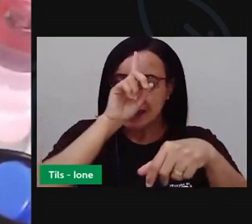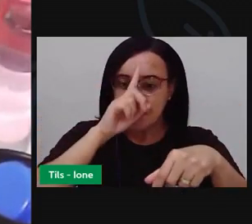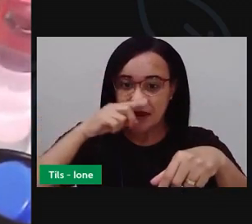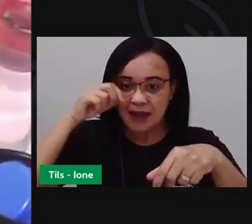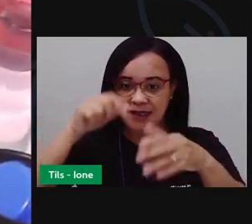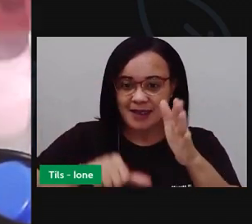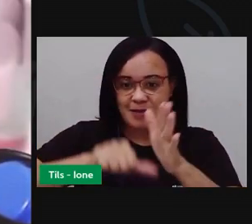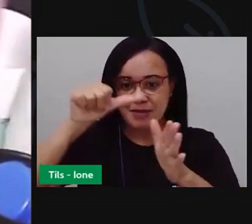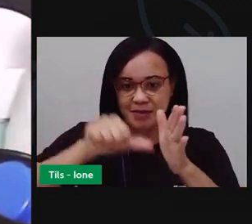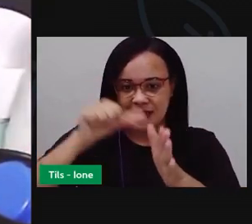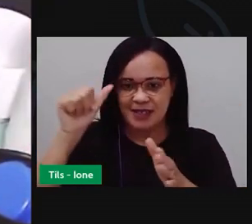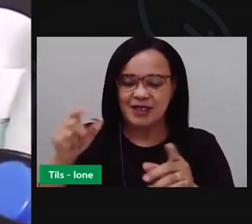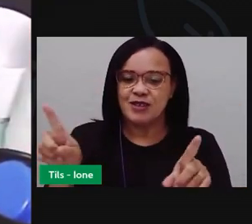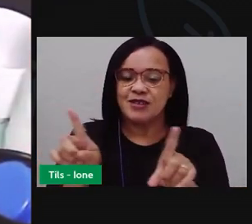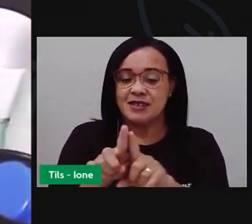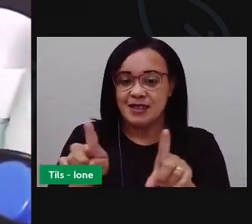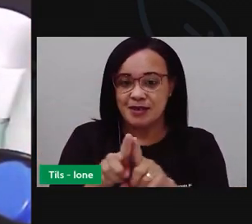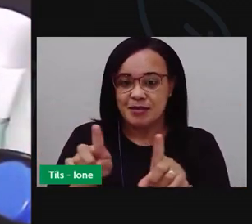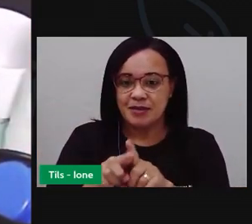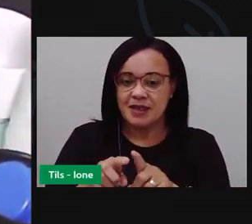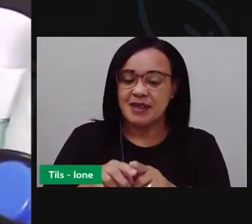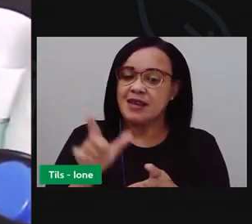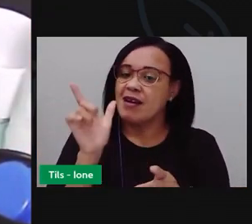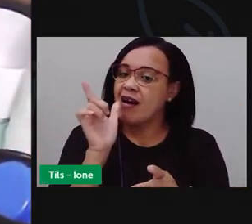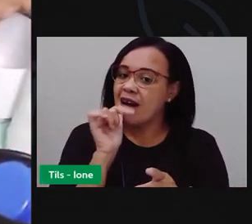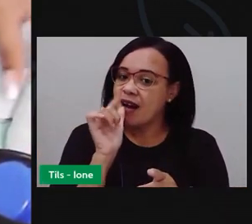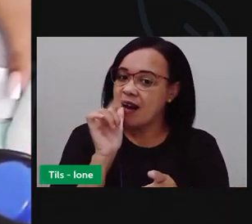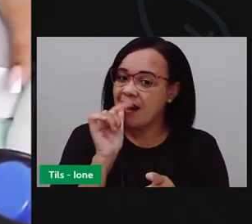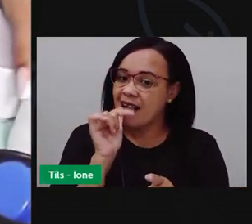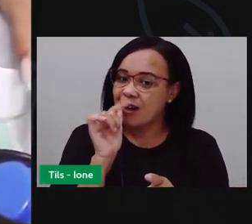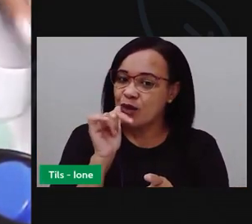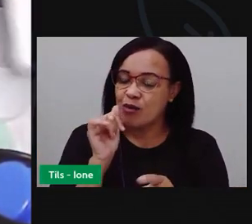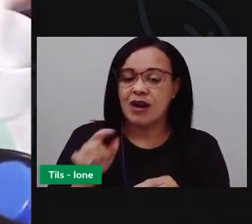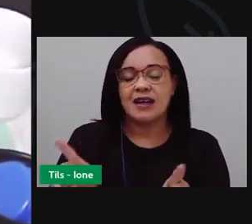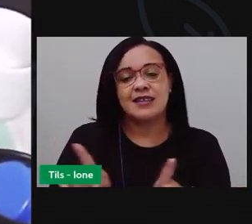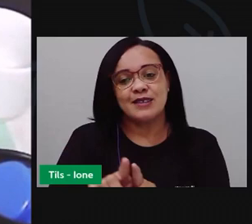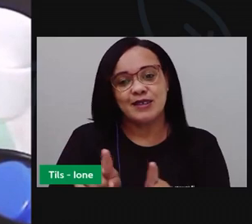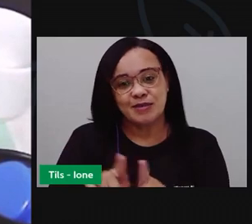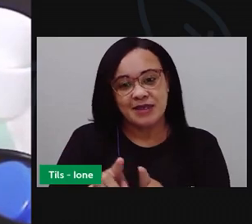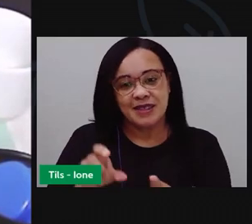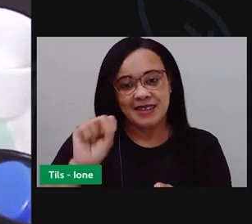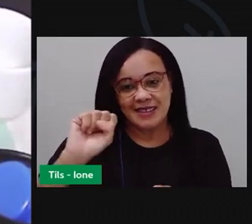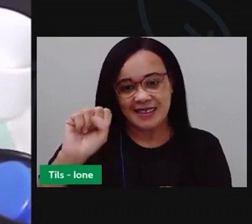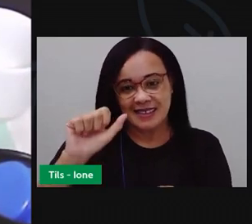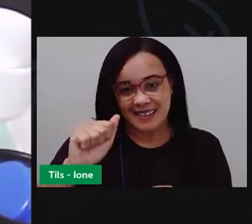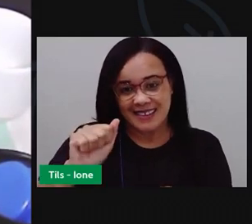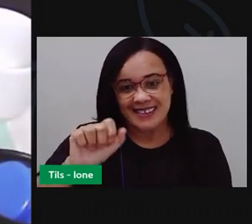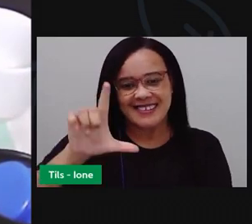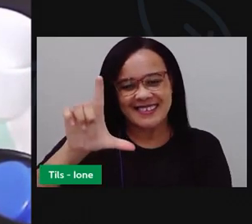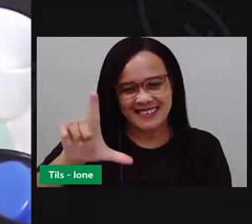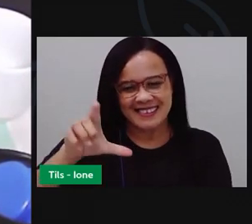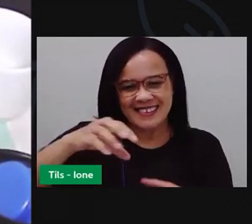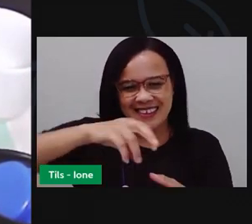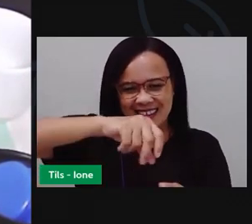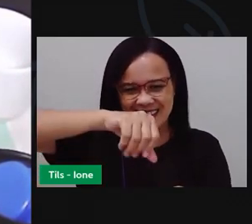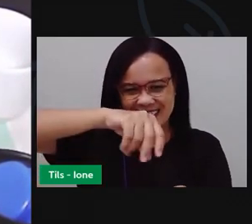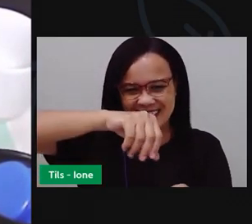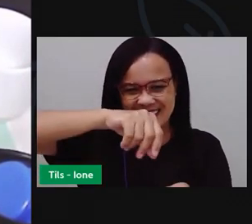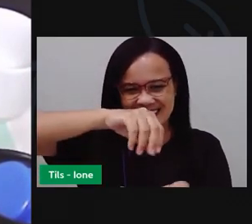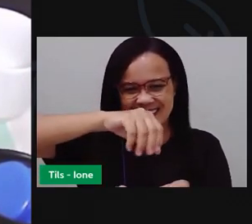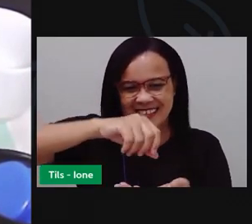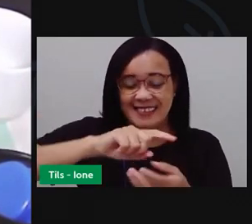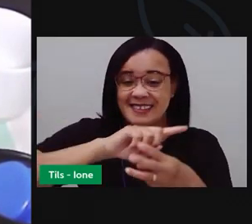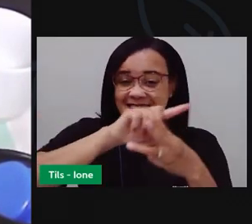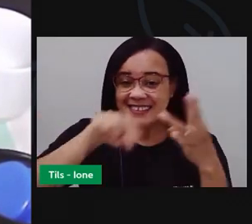vai precisar de água e vai precisar de sal. Esses são os